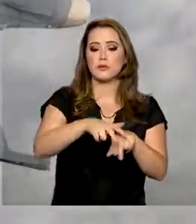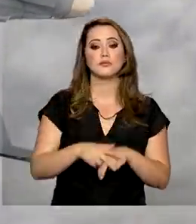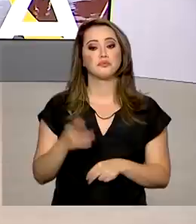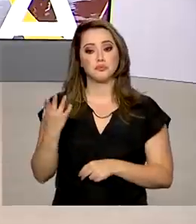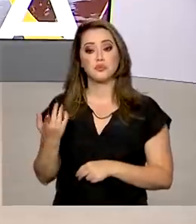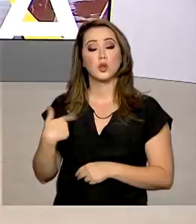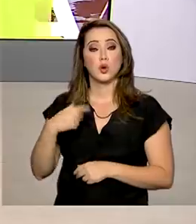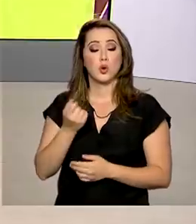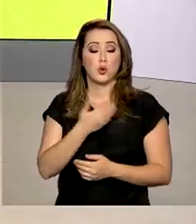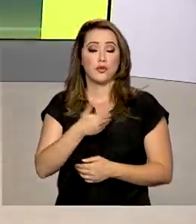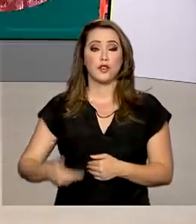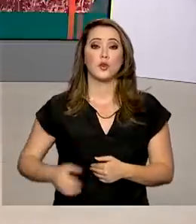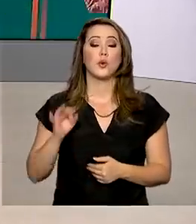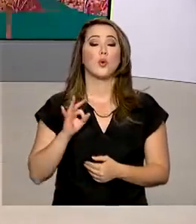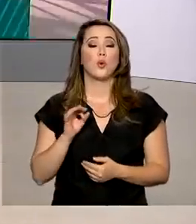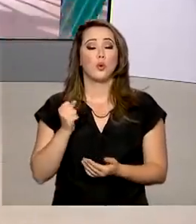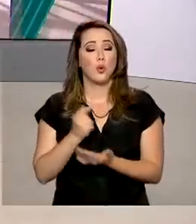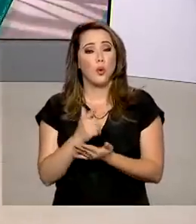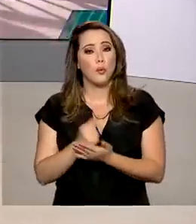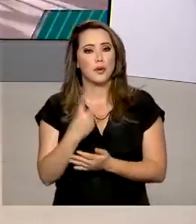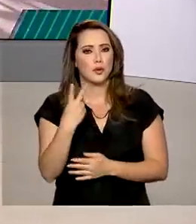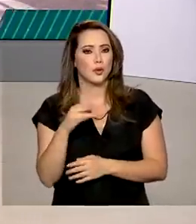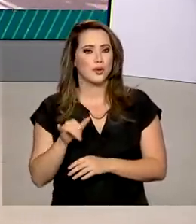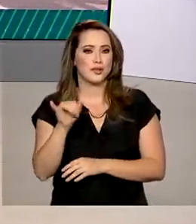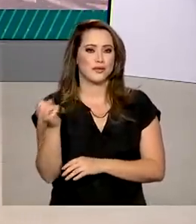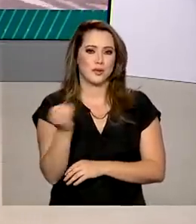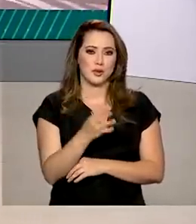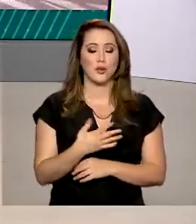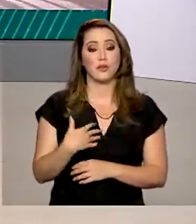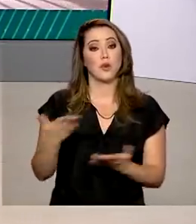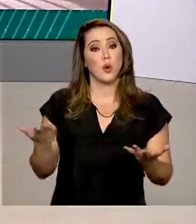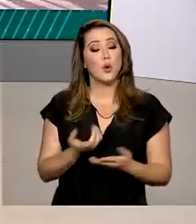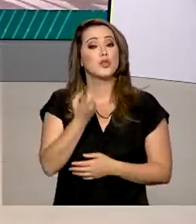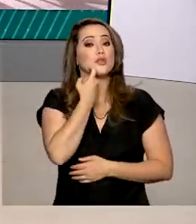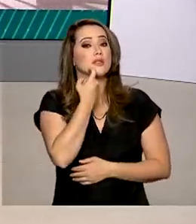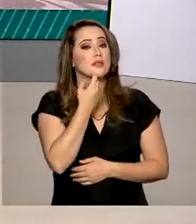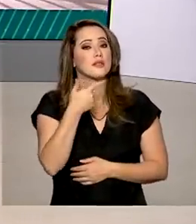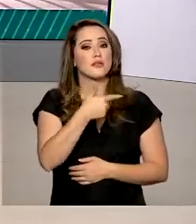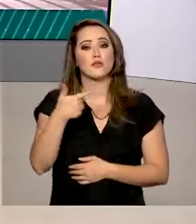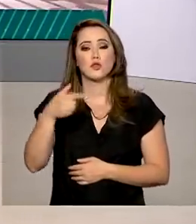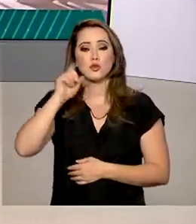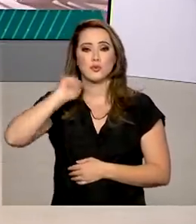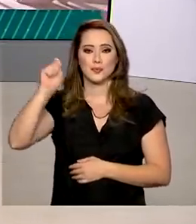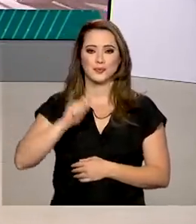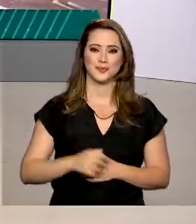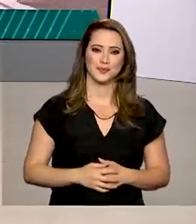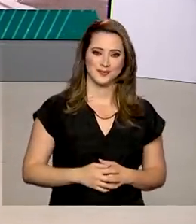brasileira. Sexta-feira, 22 de abril, o Brasil em Dia já está no ar.